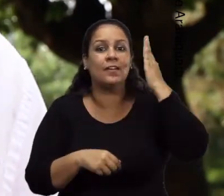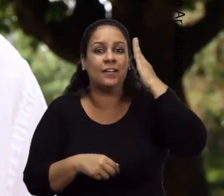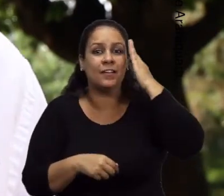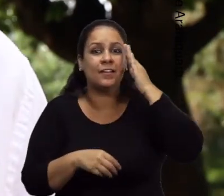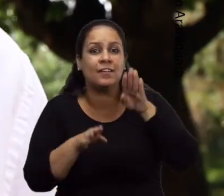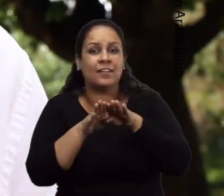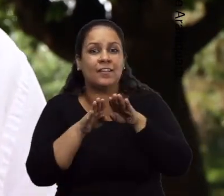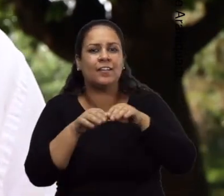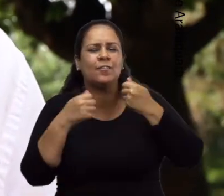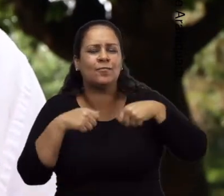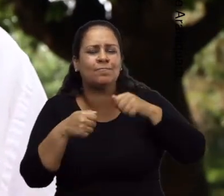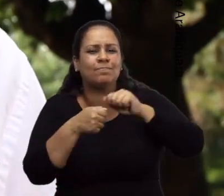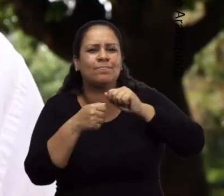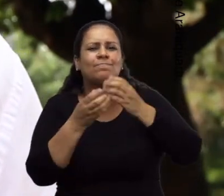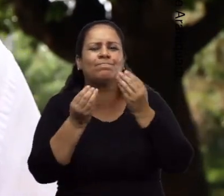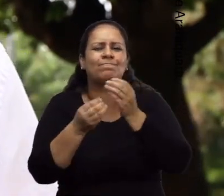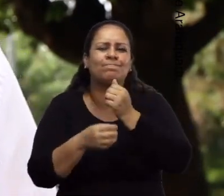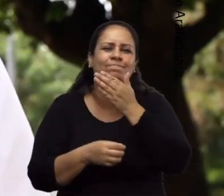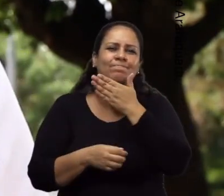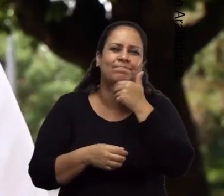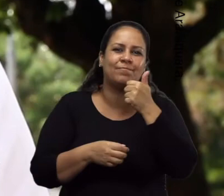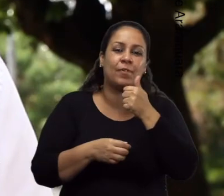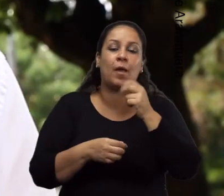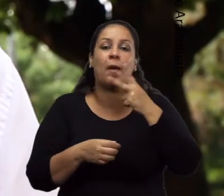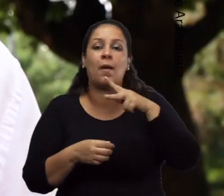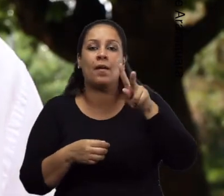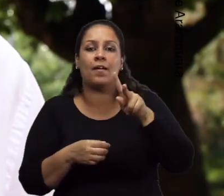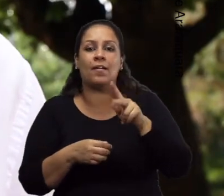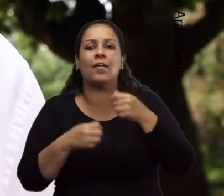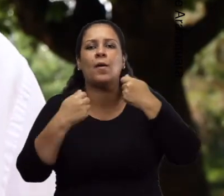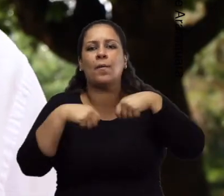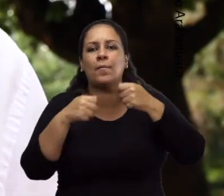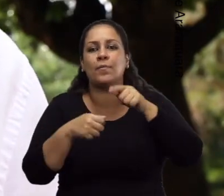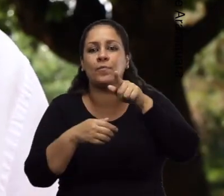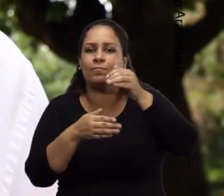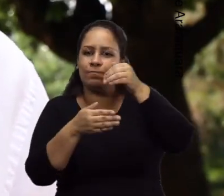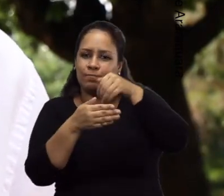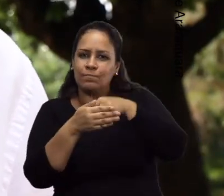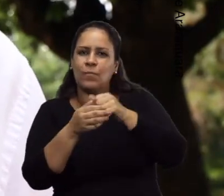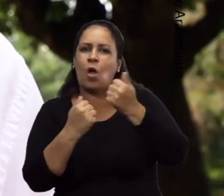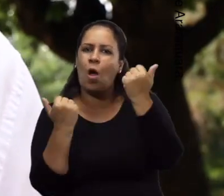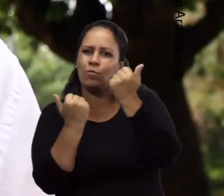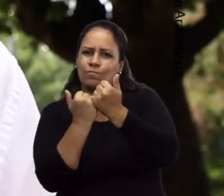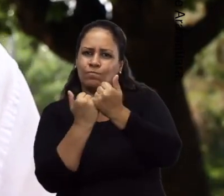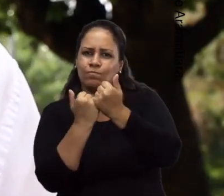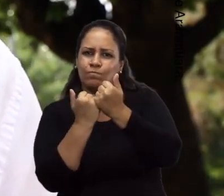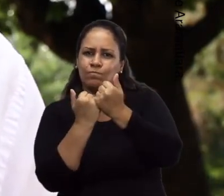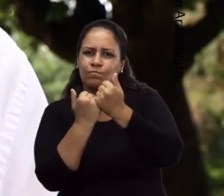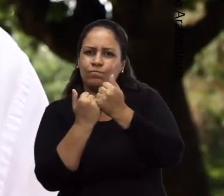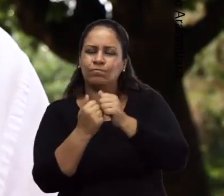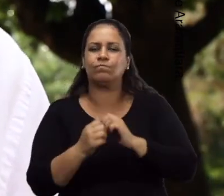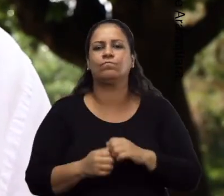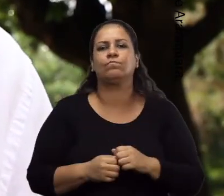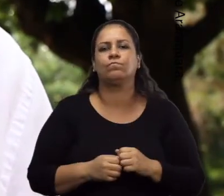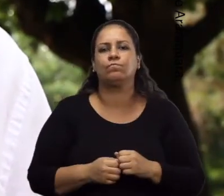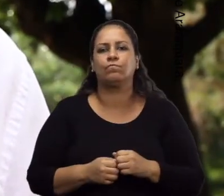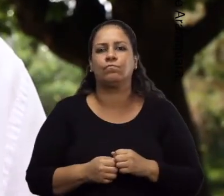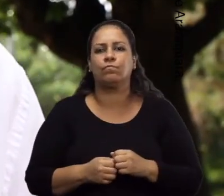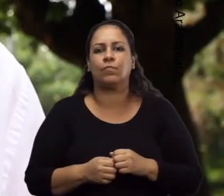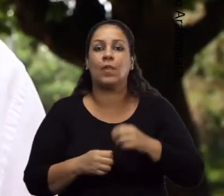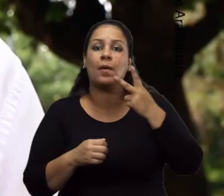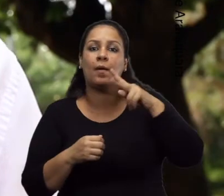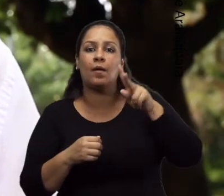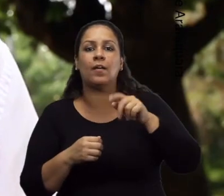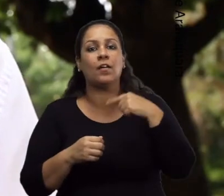mas sei que podemos fazer muito mais. Para isso, eu preciso do seu apoio, eu preciso do